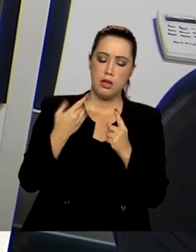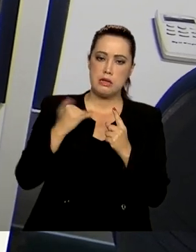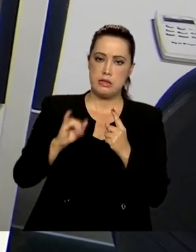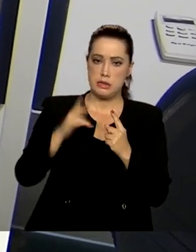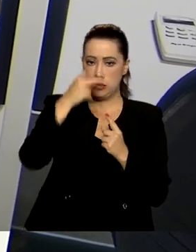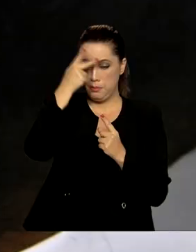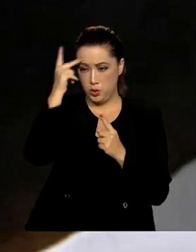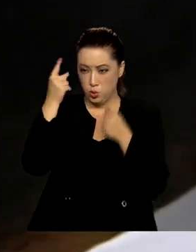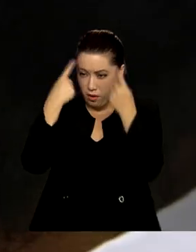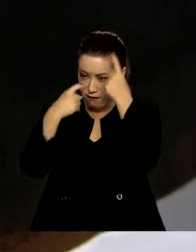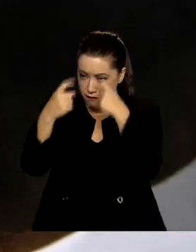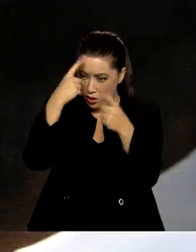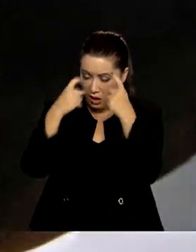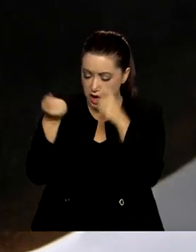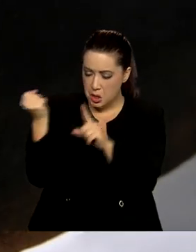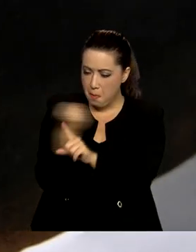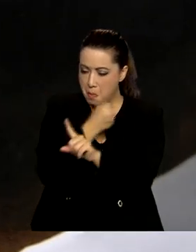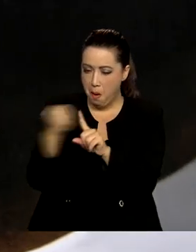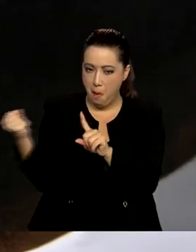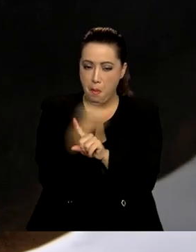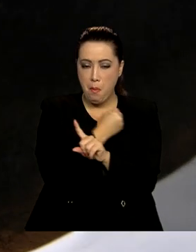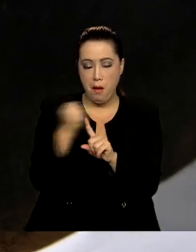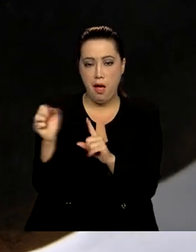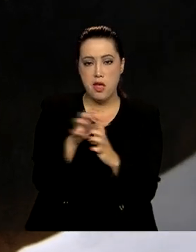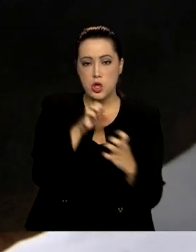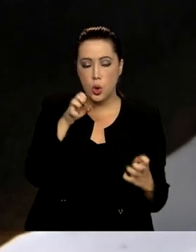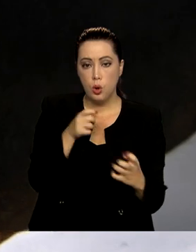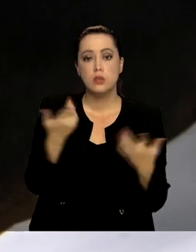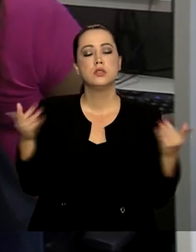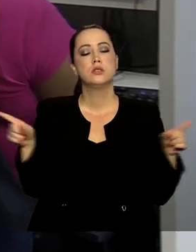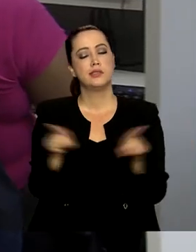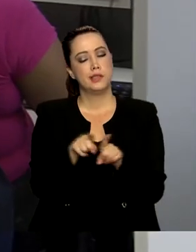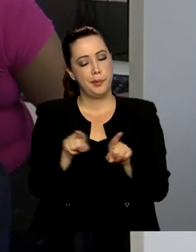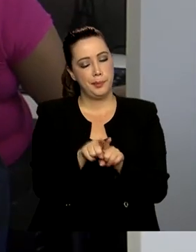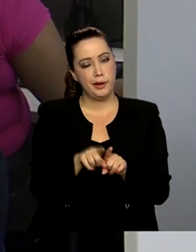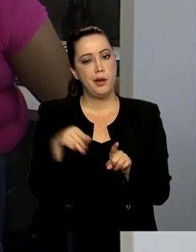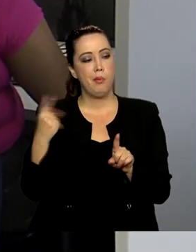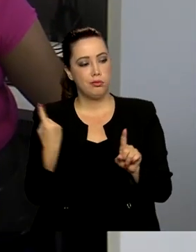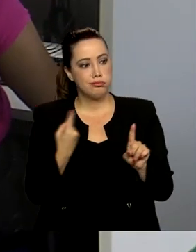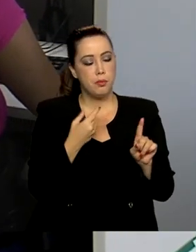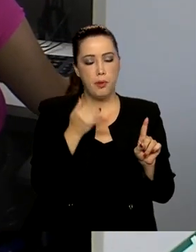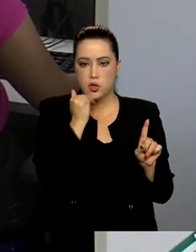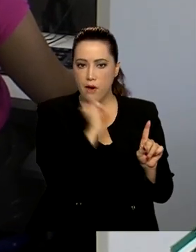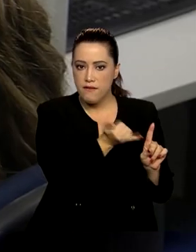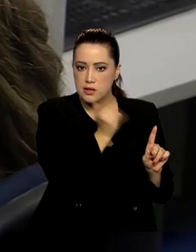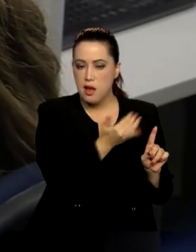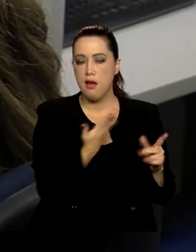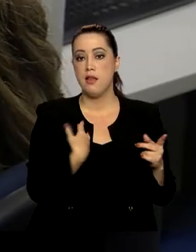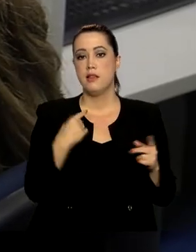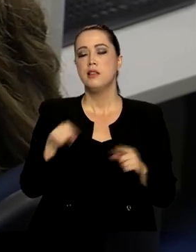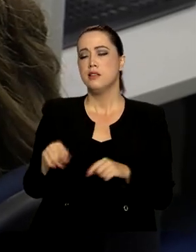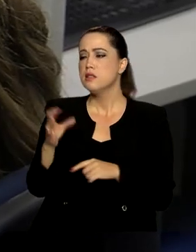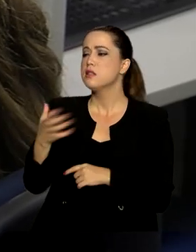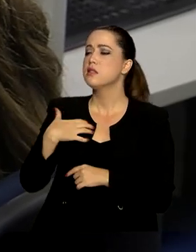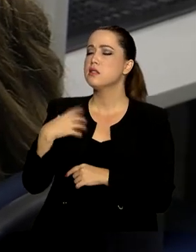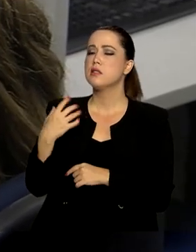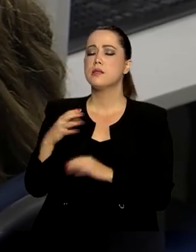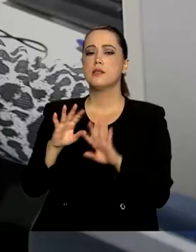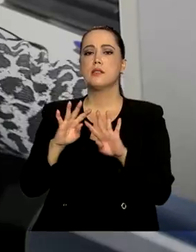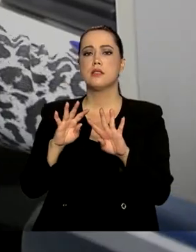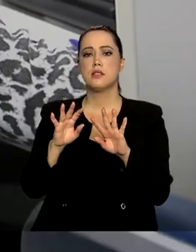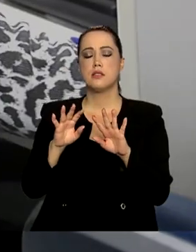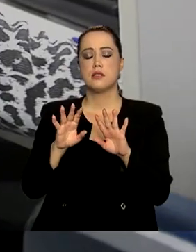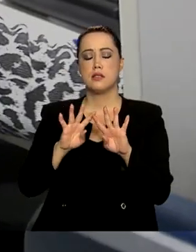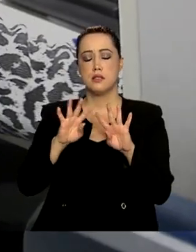contra idosos. E agora, o atendimento telefônico também está disponível para conversar com idosos que se sintam sozinhos